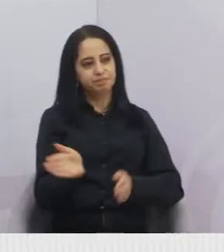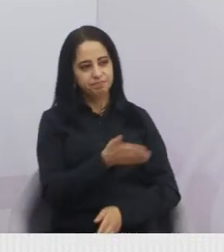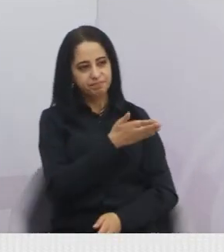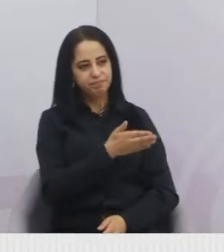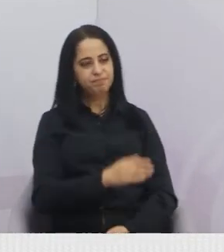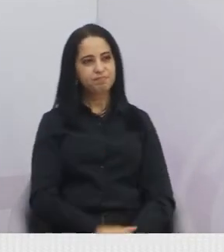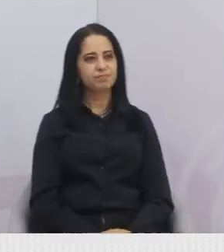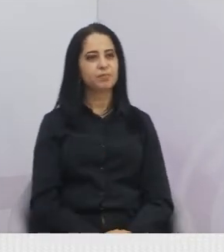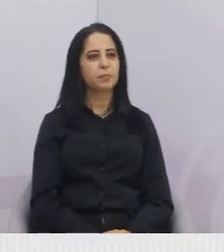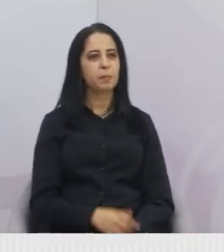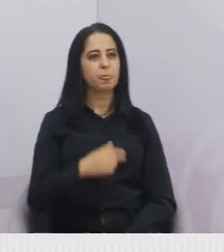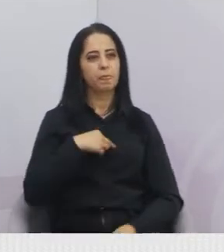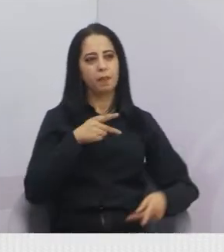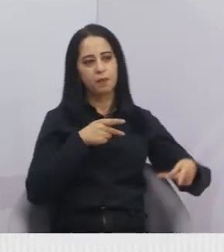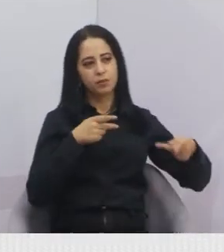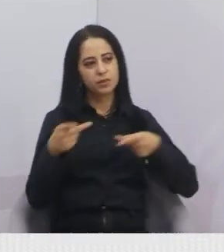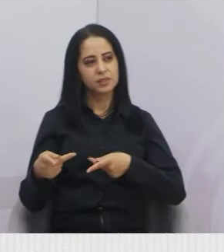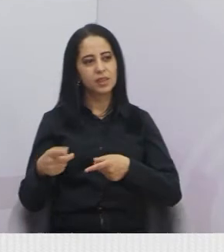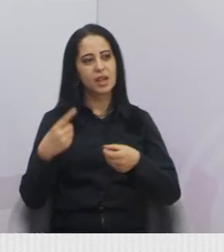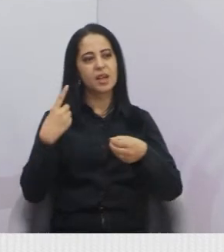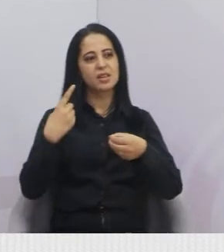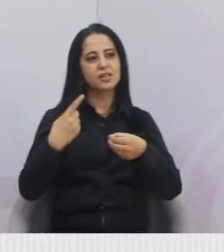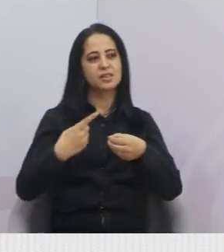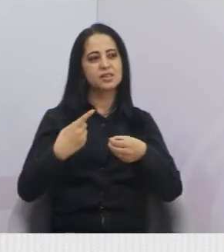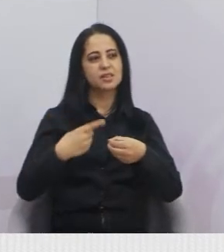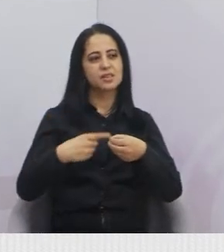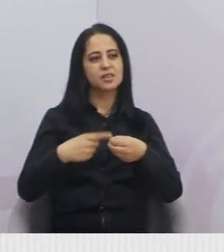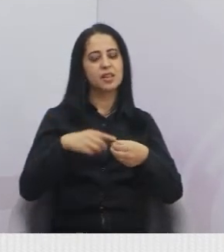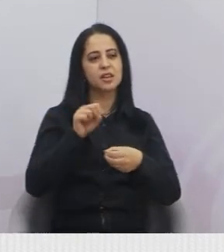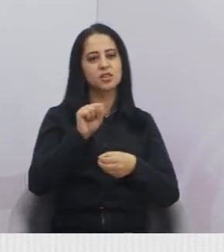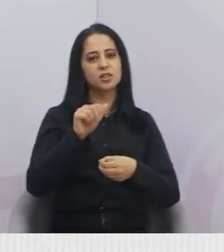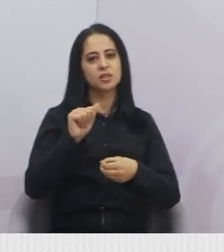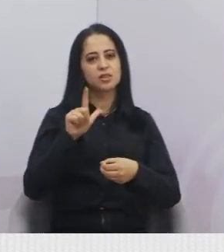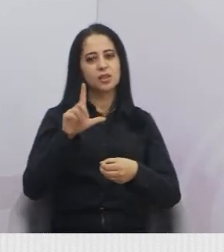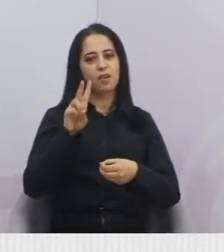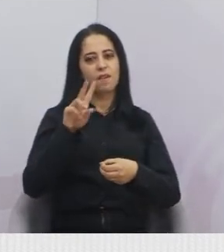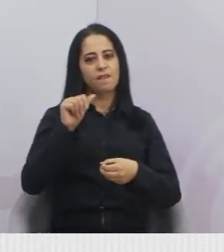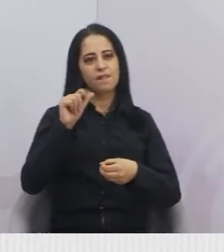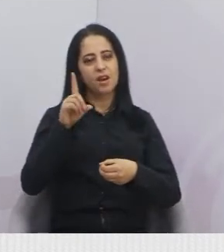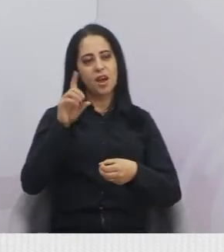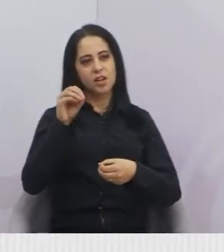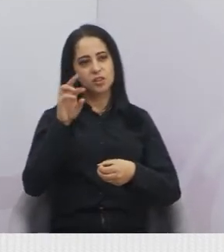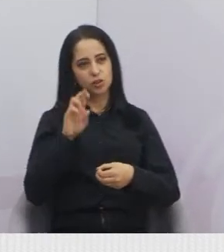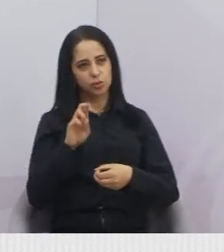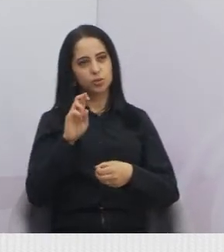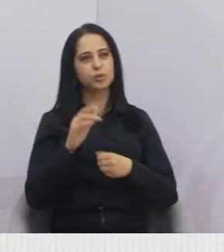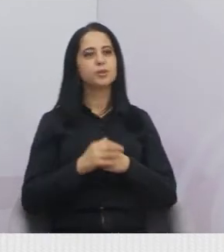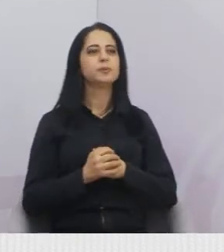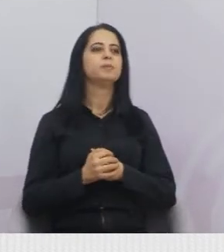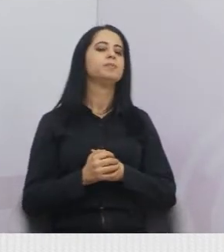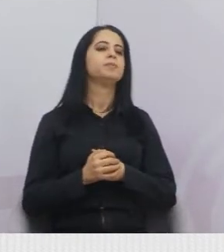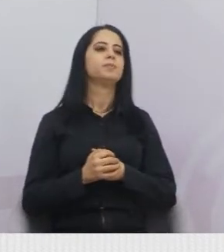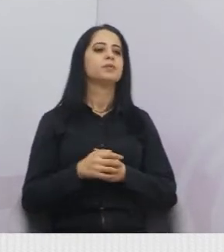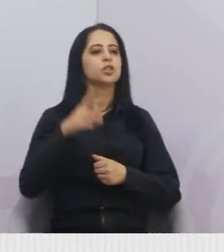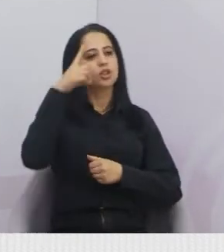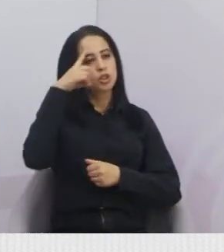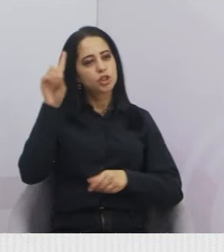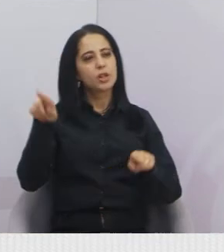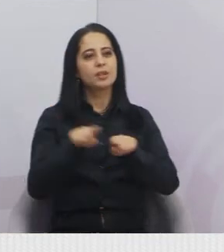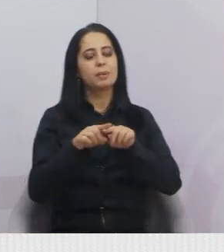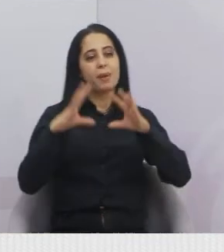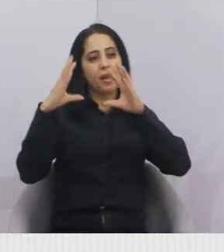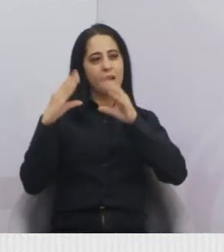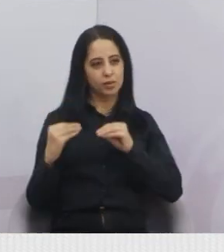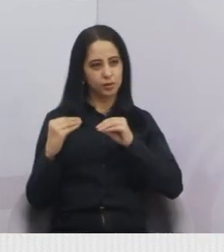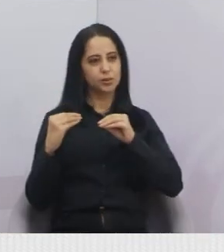Eu estive lá no Cidade de Salvador, pedido aí de dia, né? E à noite, o senhor Mário